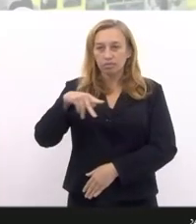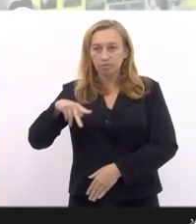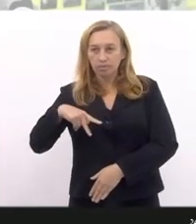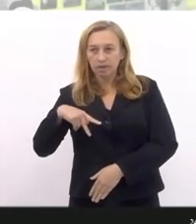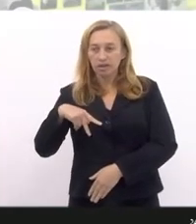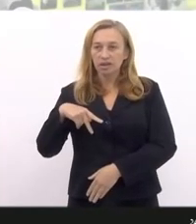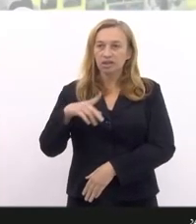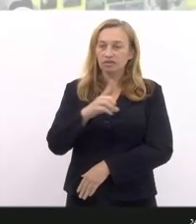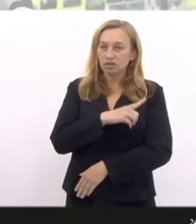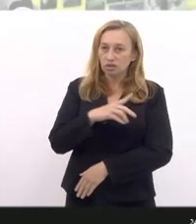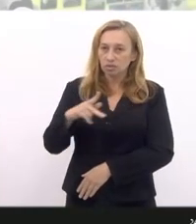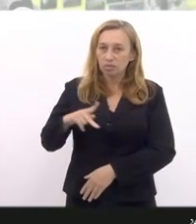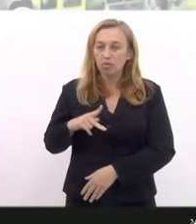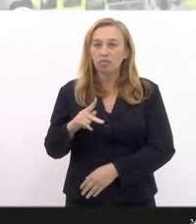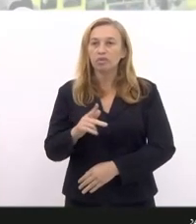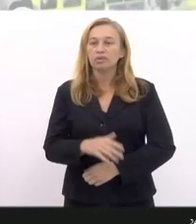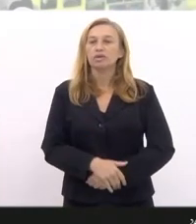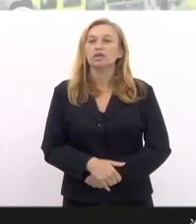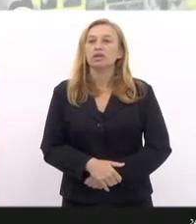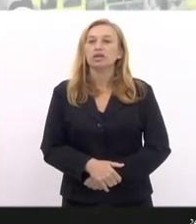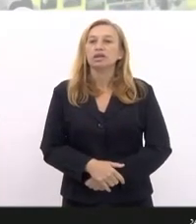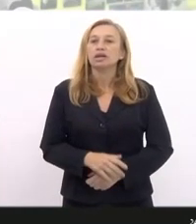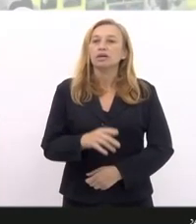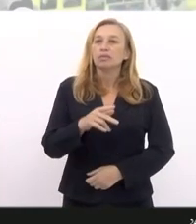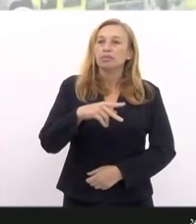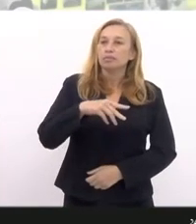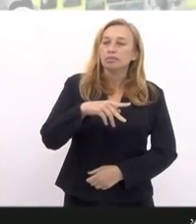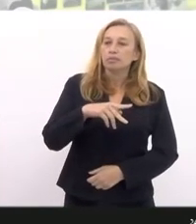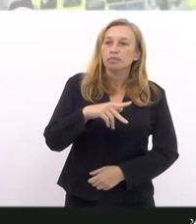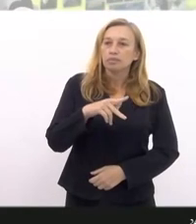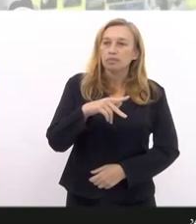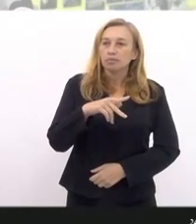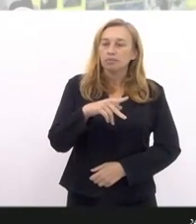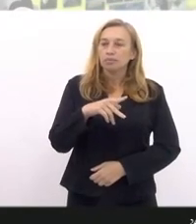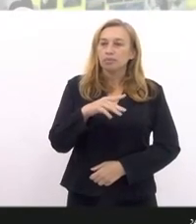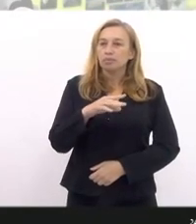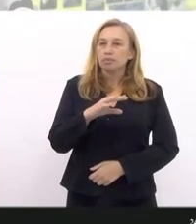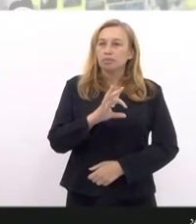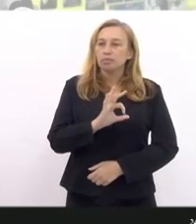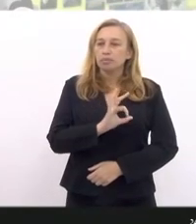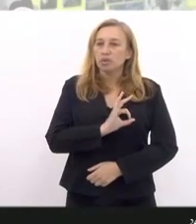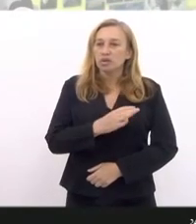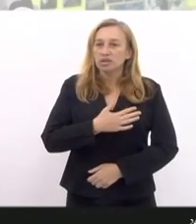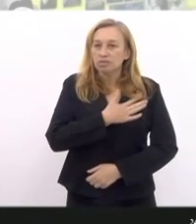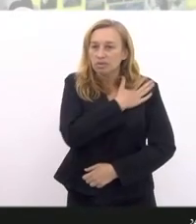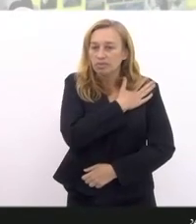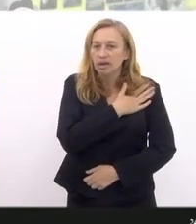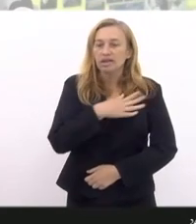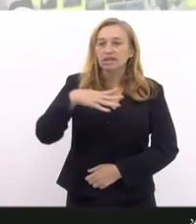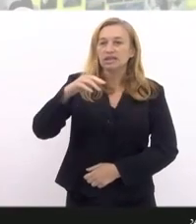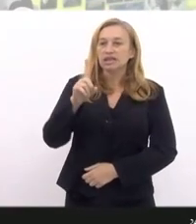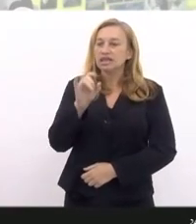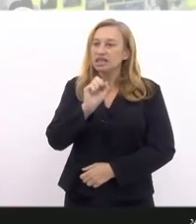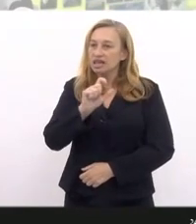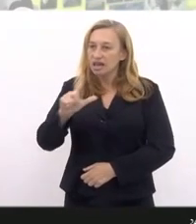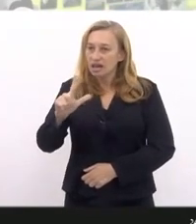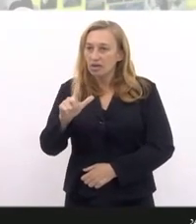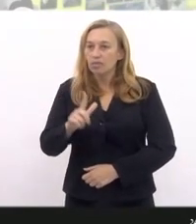Estando aqui, a PM, a PM, o Daniel, ele